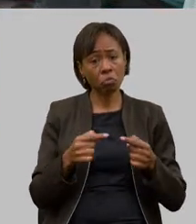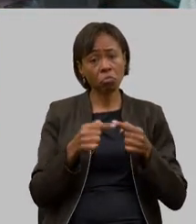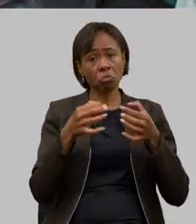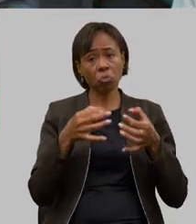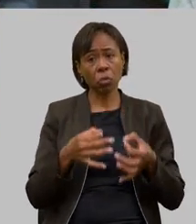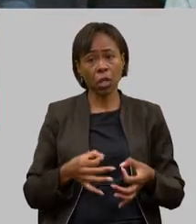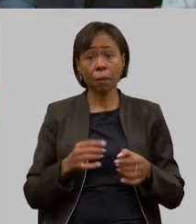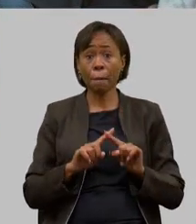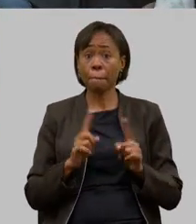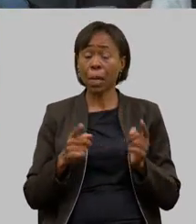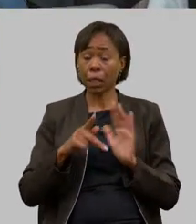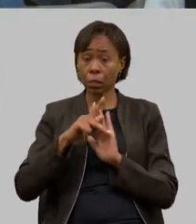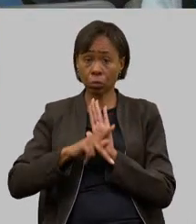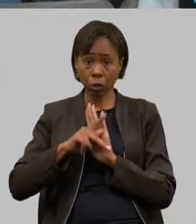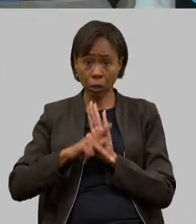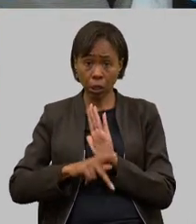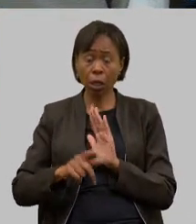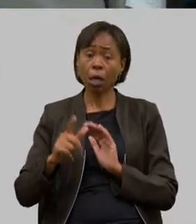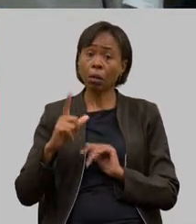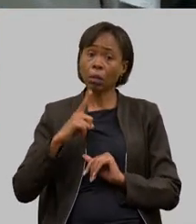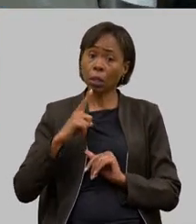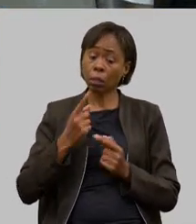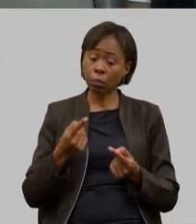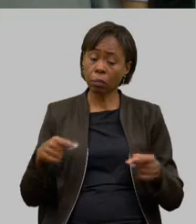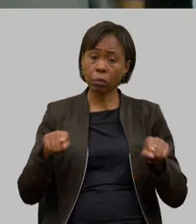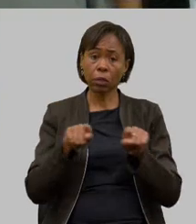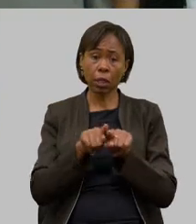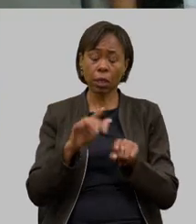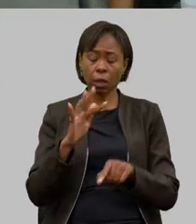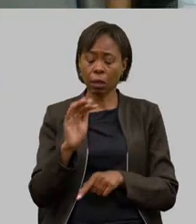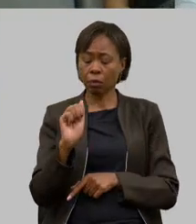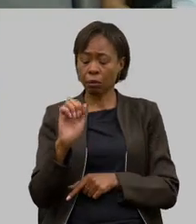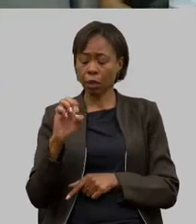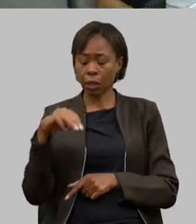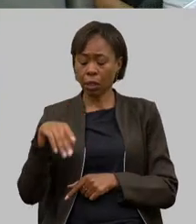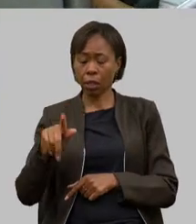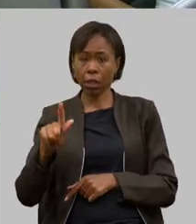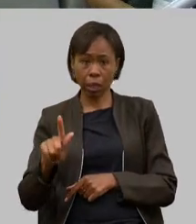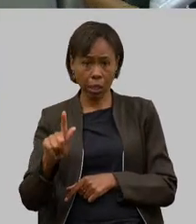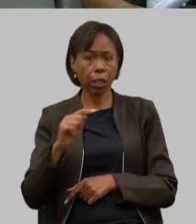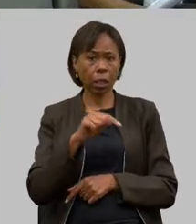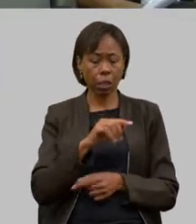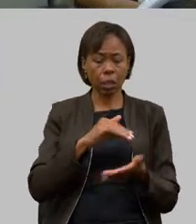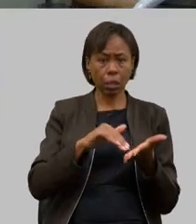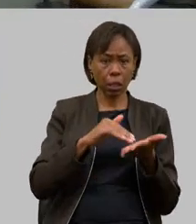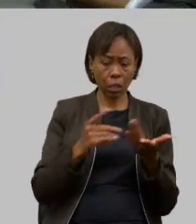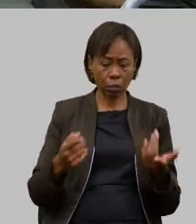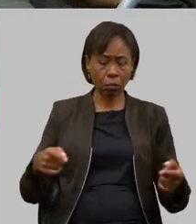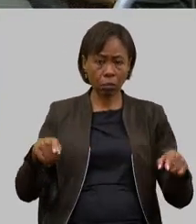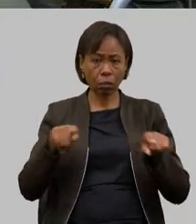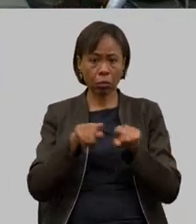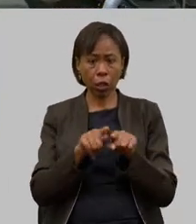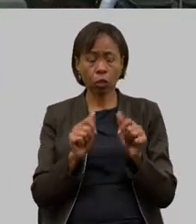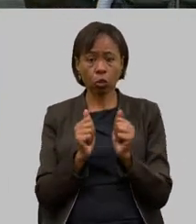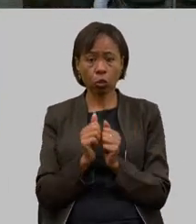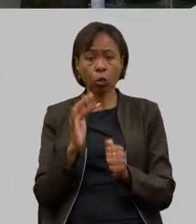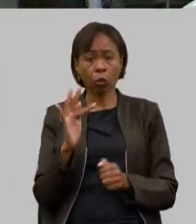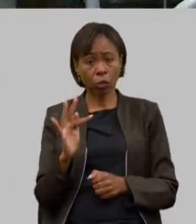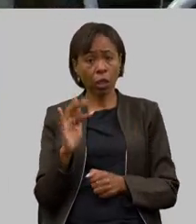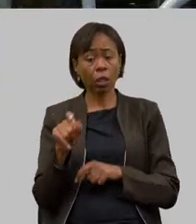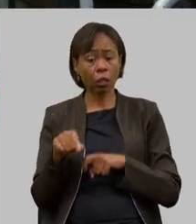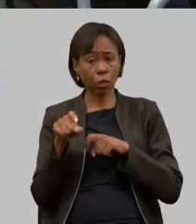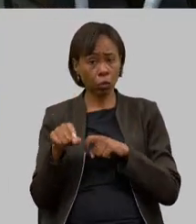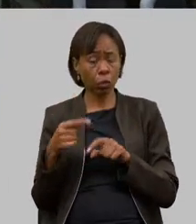programa que a FAENG tem feito nós trabalhamos em parceria com a FAENG sim a secretaria tem trabalhado junto com a federação da agricultura para